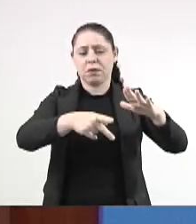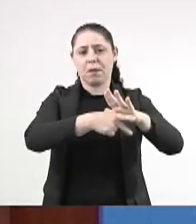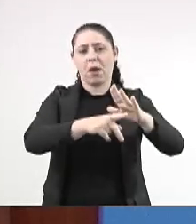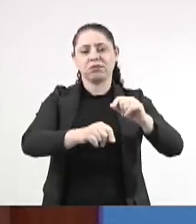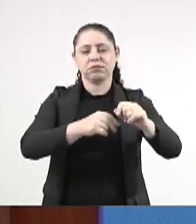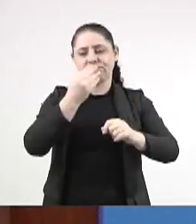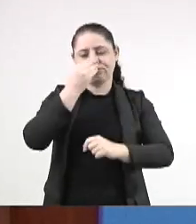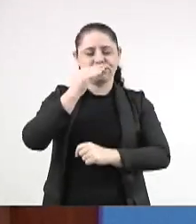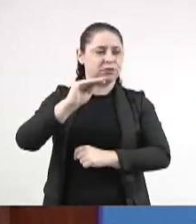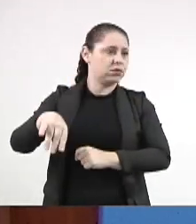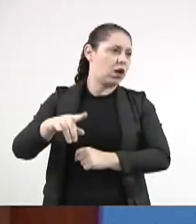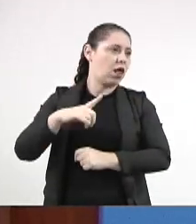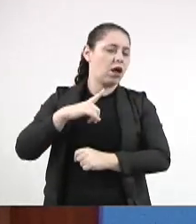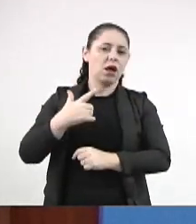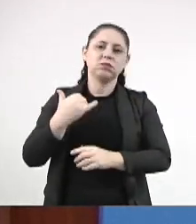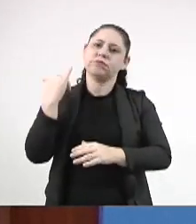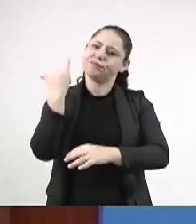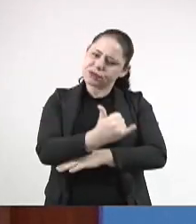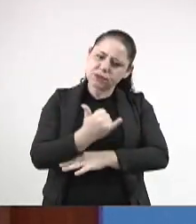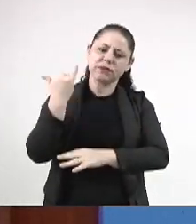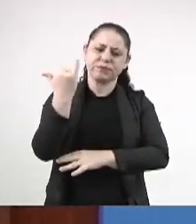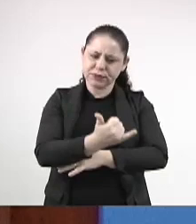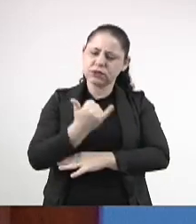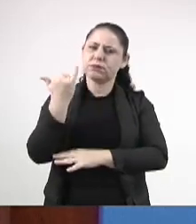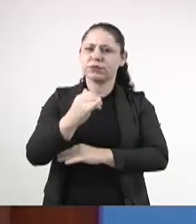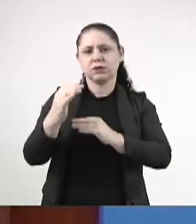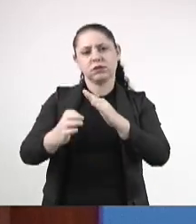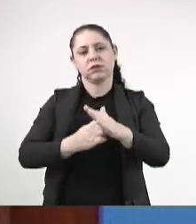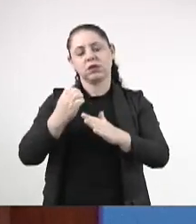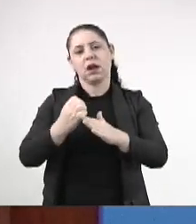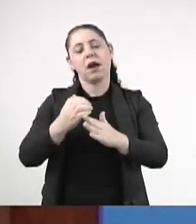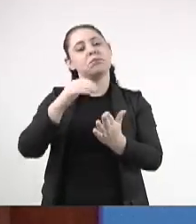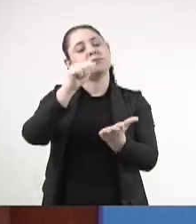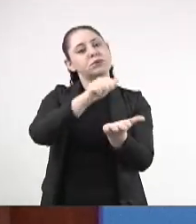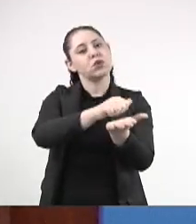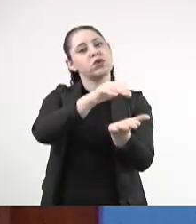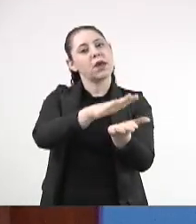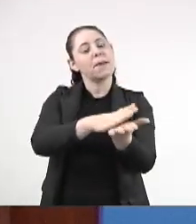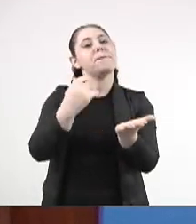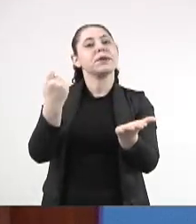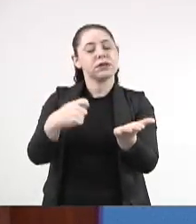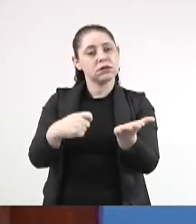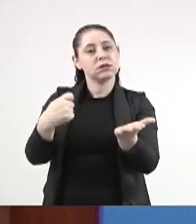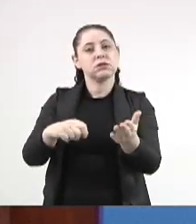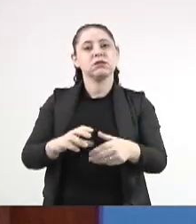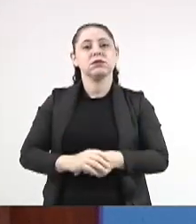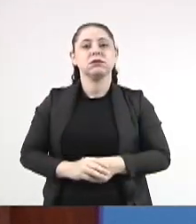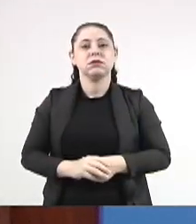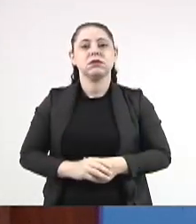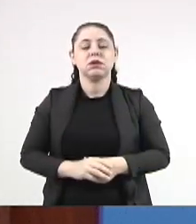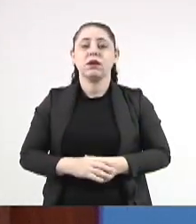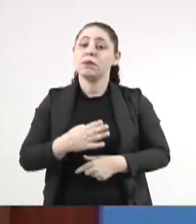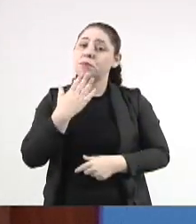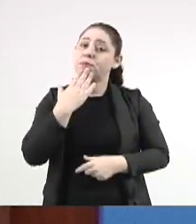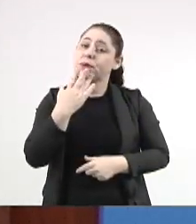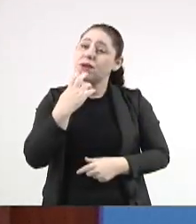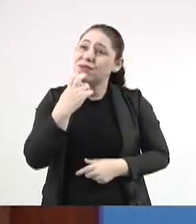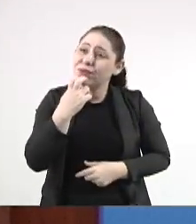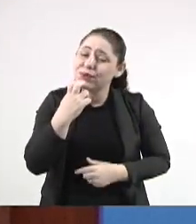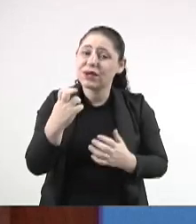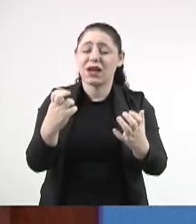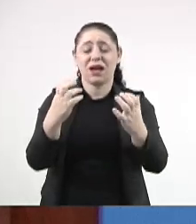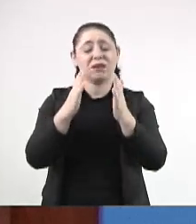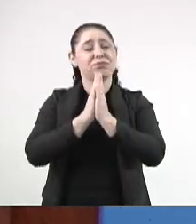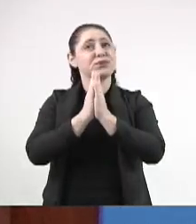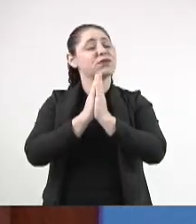bola nenhuma para as notificações da Energiza, elas têm que ser penalizadas. Então, por isso, o socorro que pedia ao secretário de